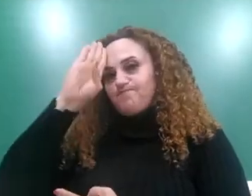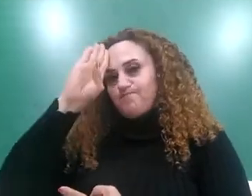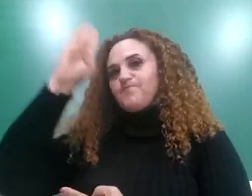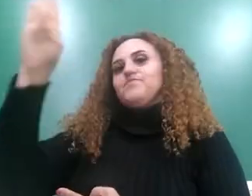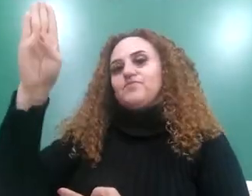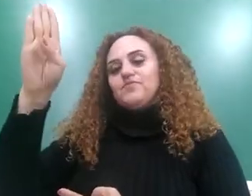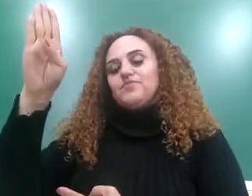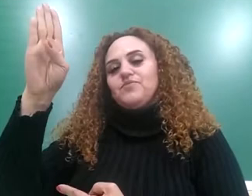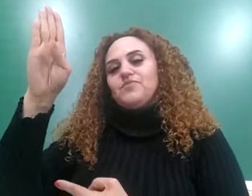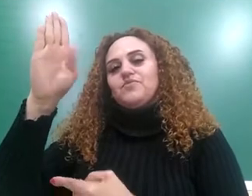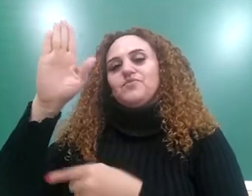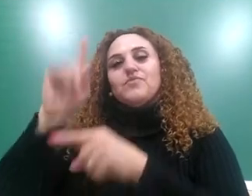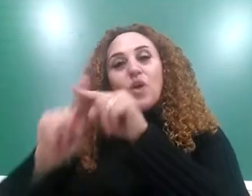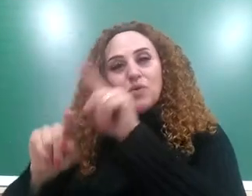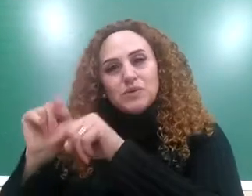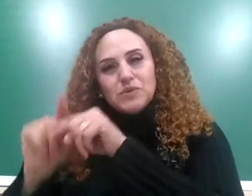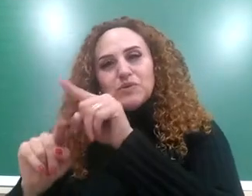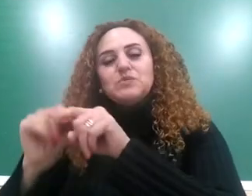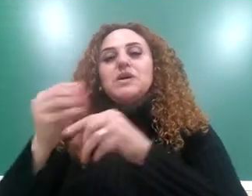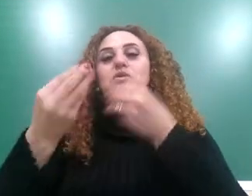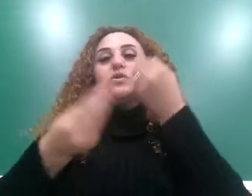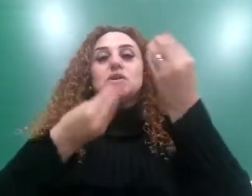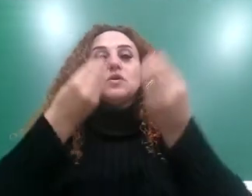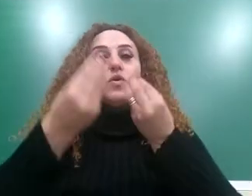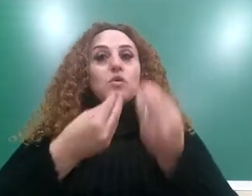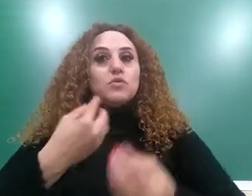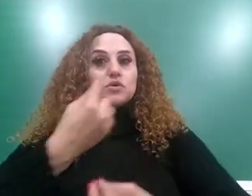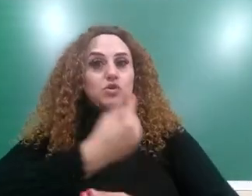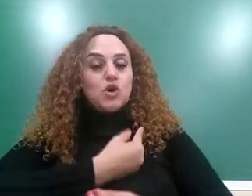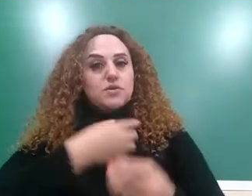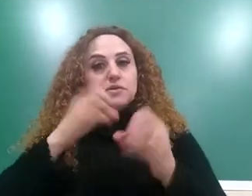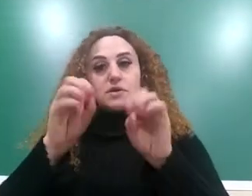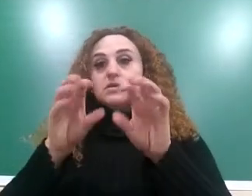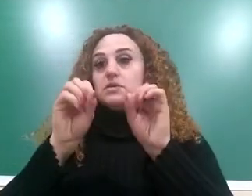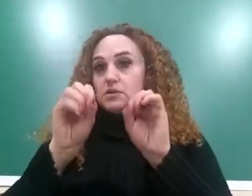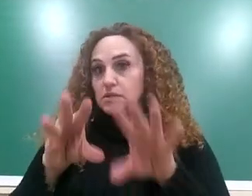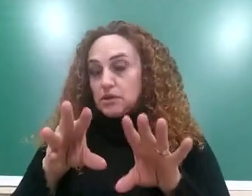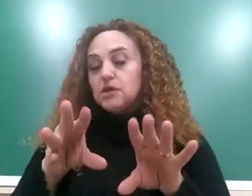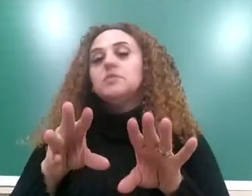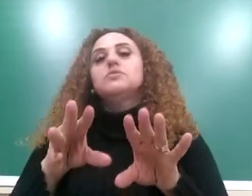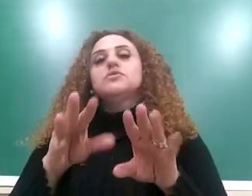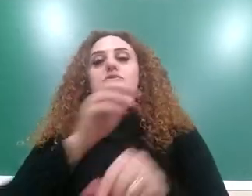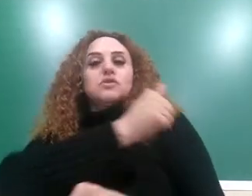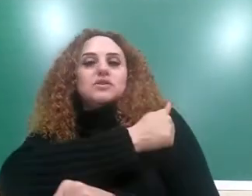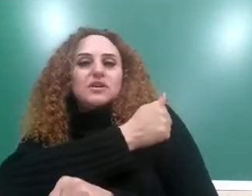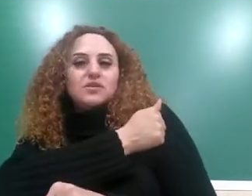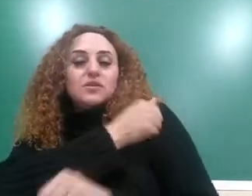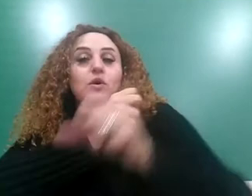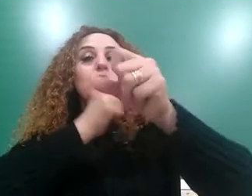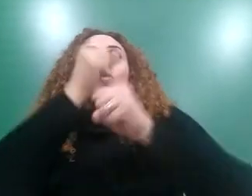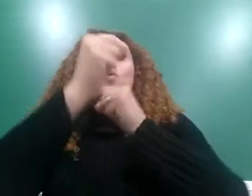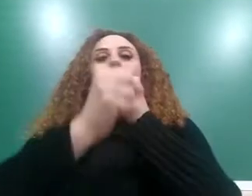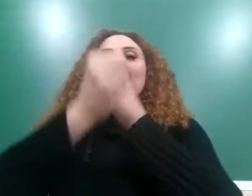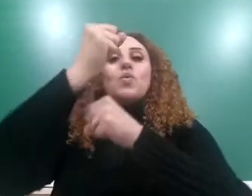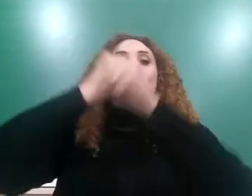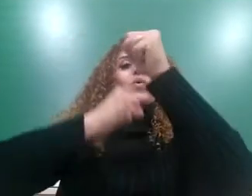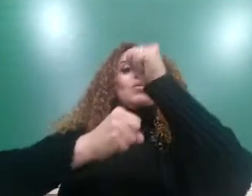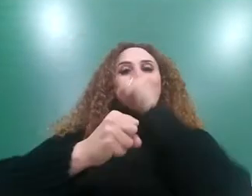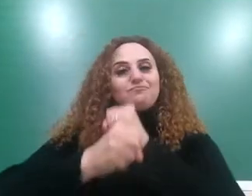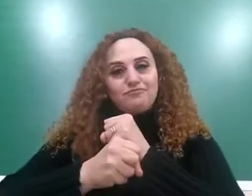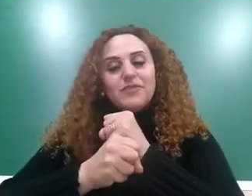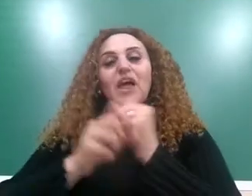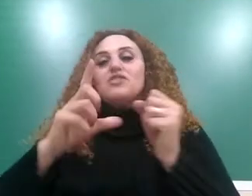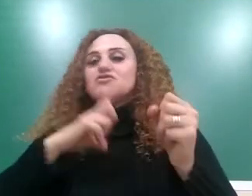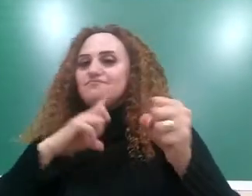maneira como nós ensinamos nossos alunos. No ano passado nós tivemos então essa epidemia de